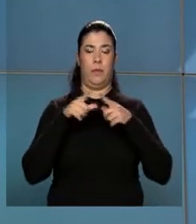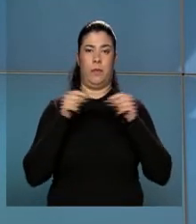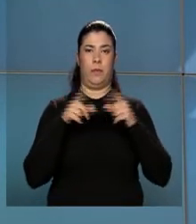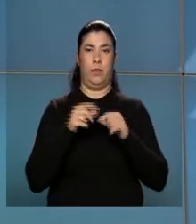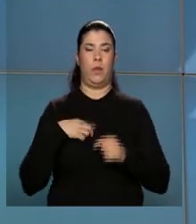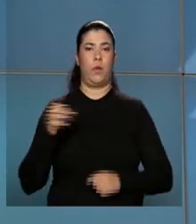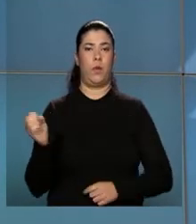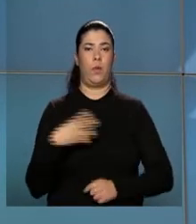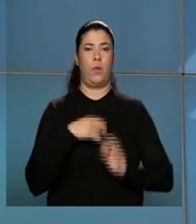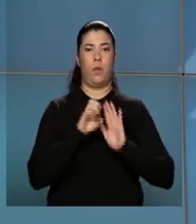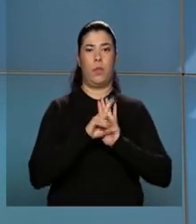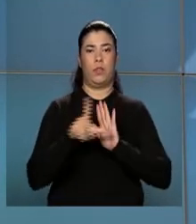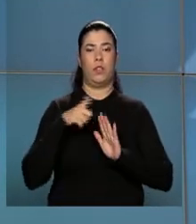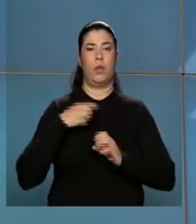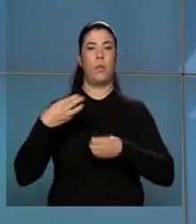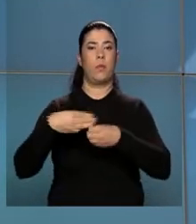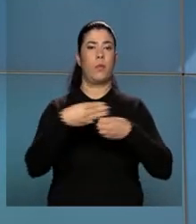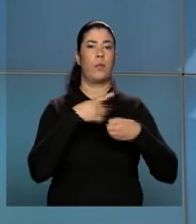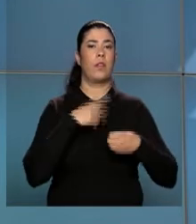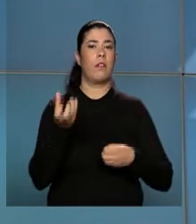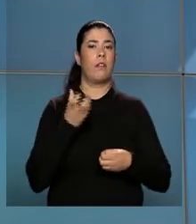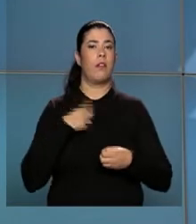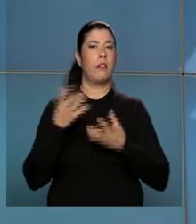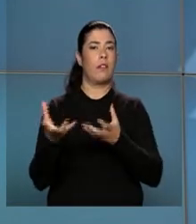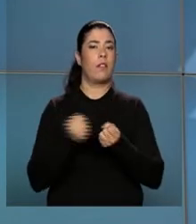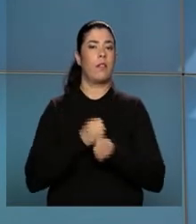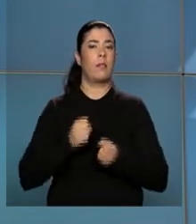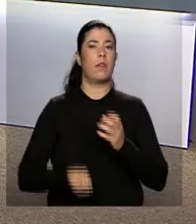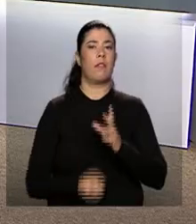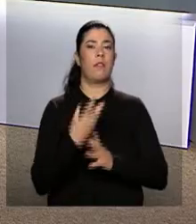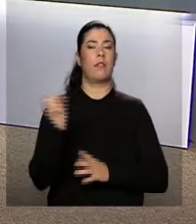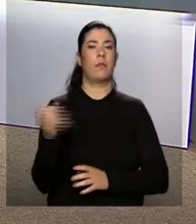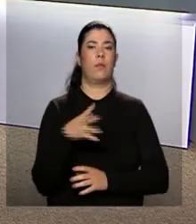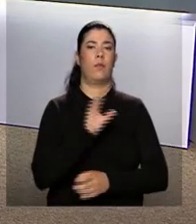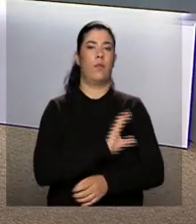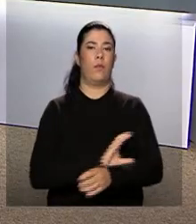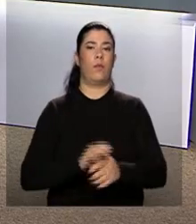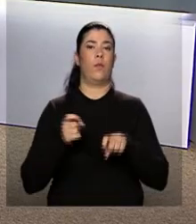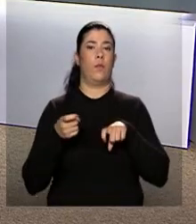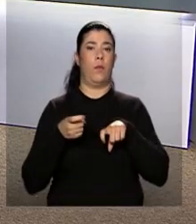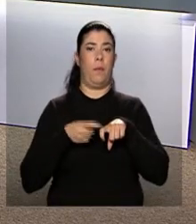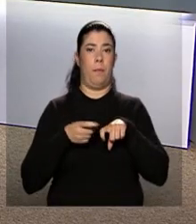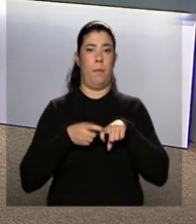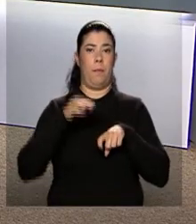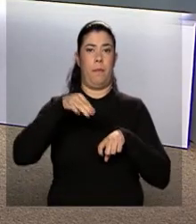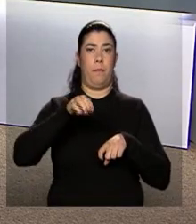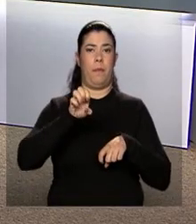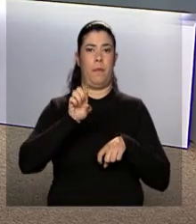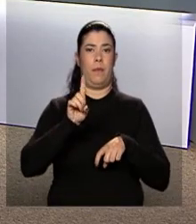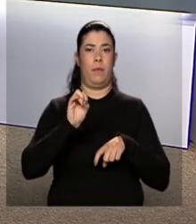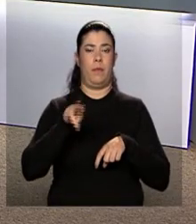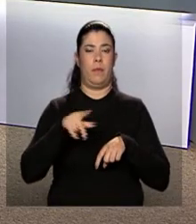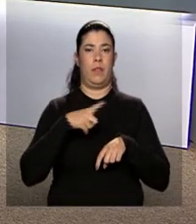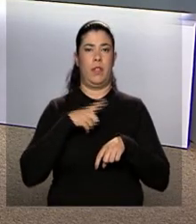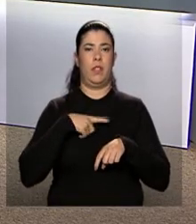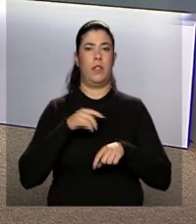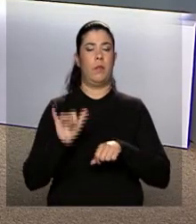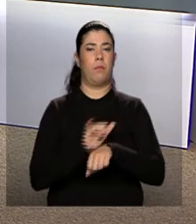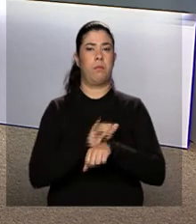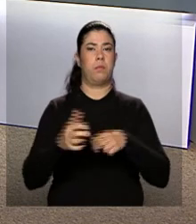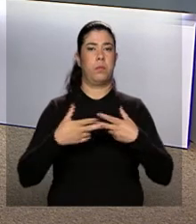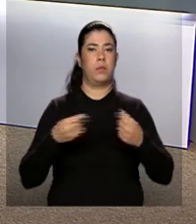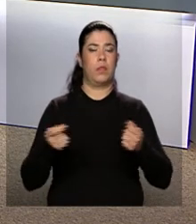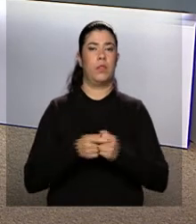municípios que tenham interesse em receber curso de medicina. A ação faz parte das medidas estruturantes do programa Mais